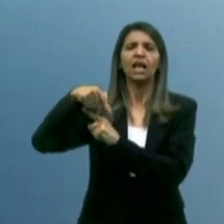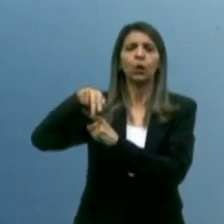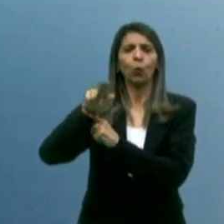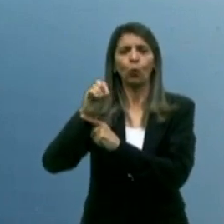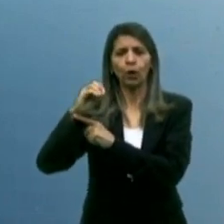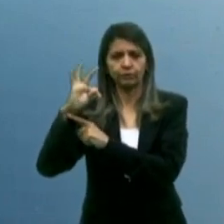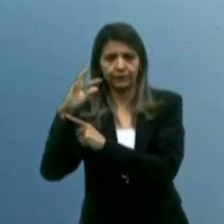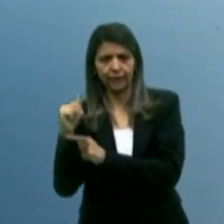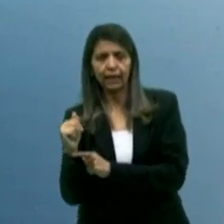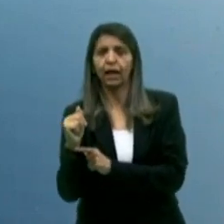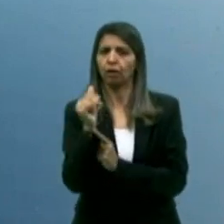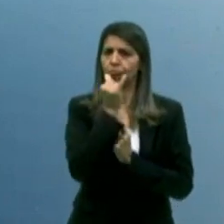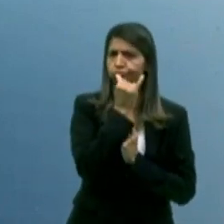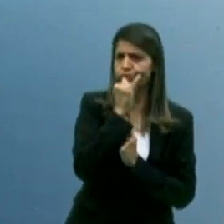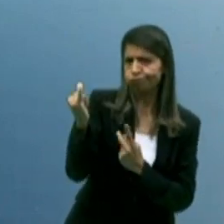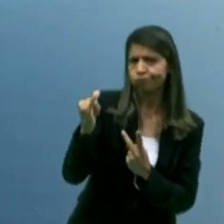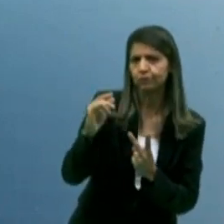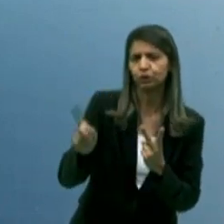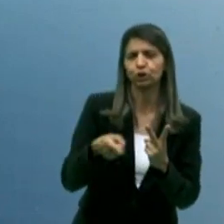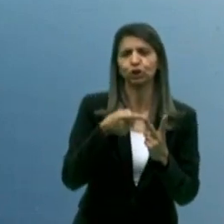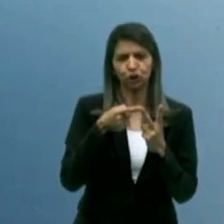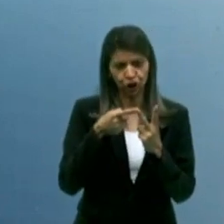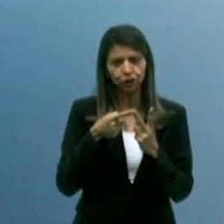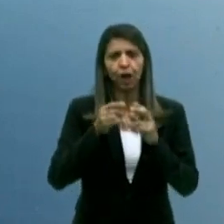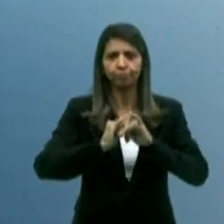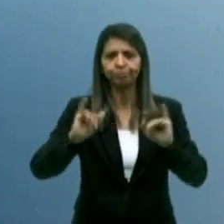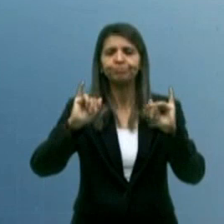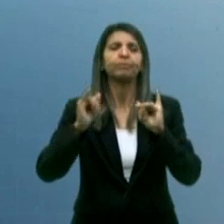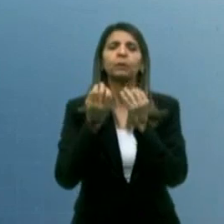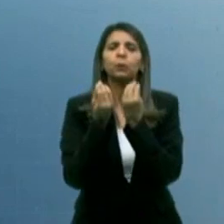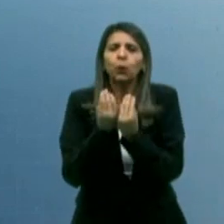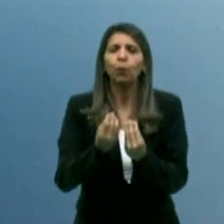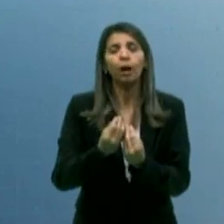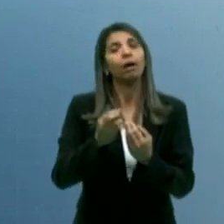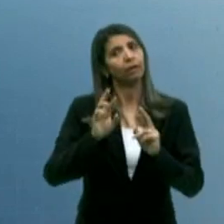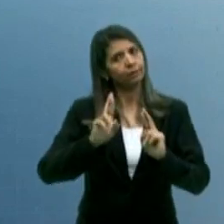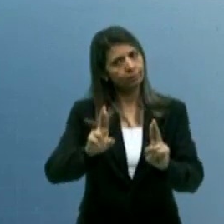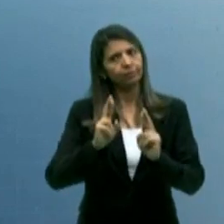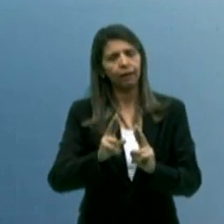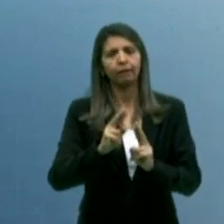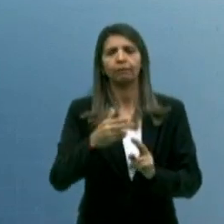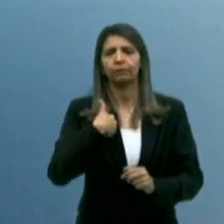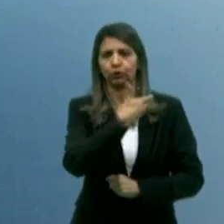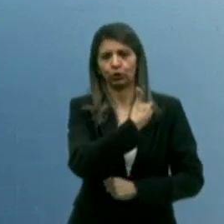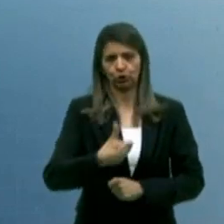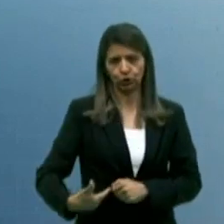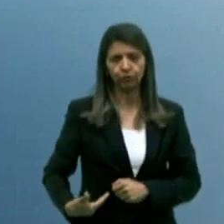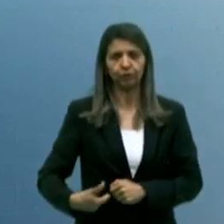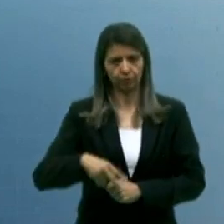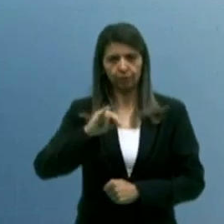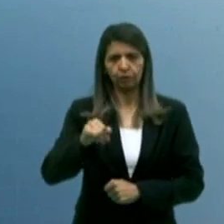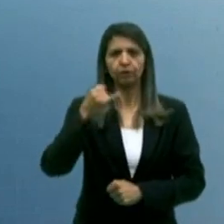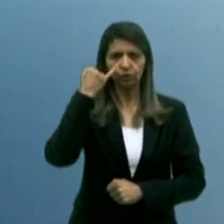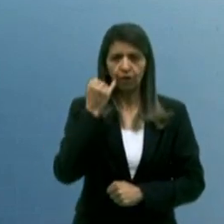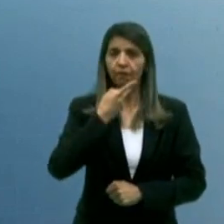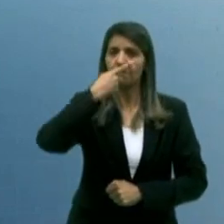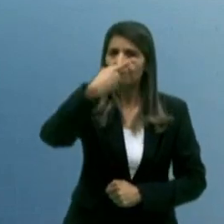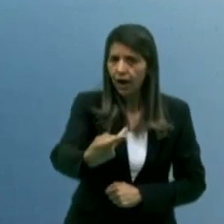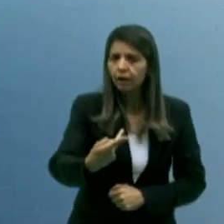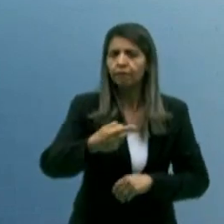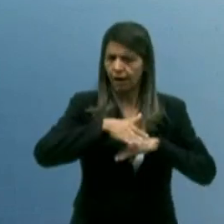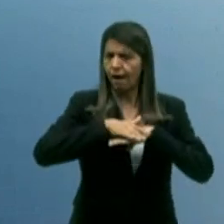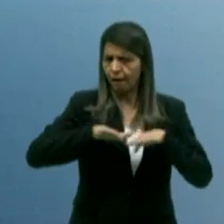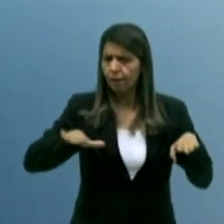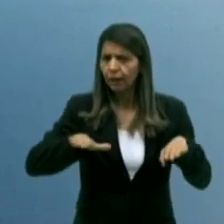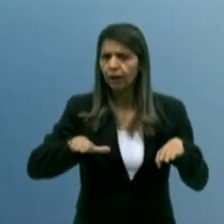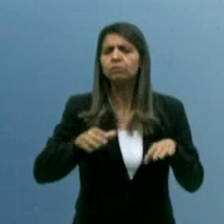comunicação. Esperamos nós, os paraibanos, que João Azevedo venha nessa oportunidade e diga que vai acabar efetivamente. Nós